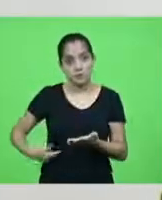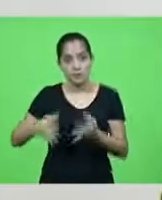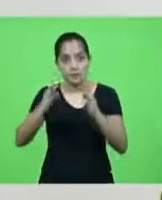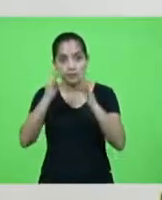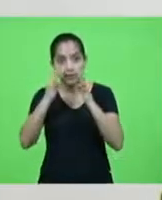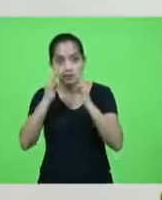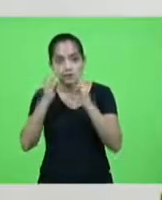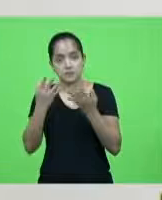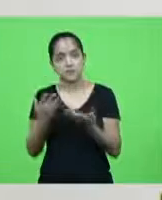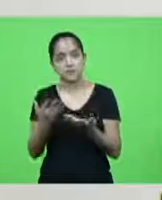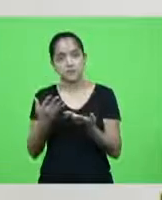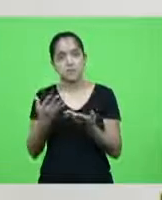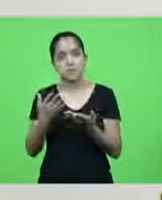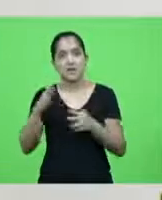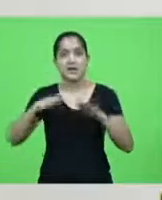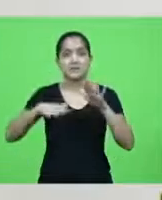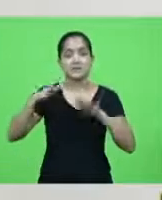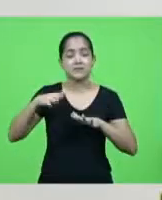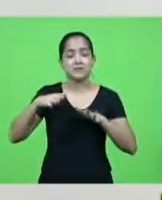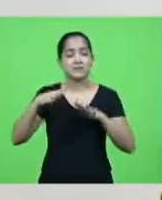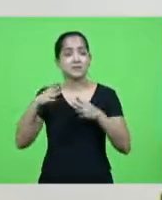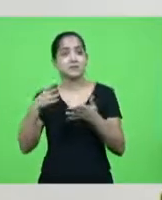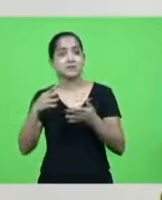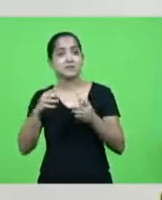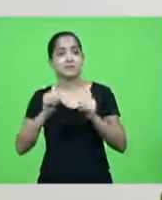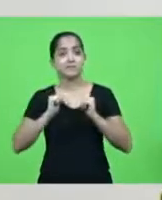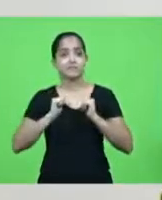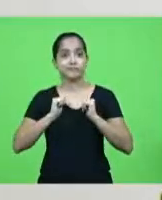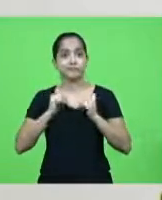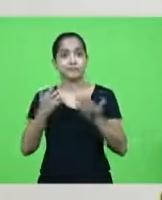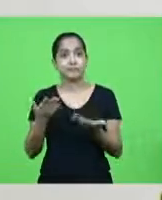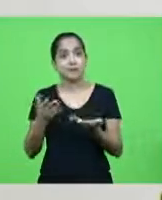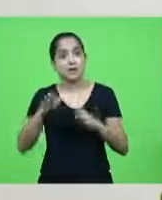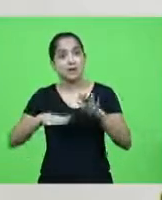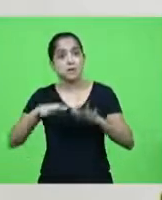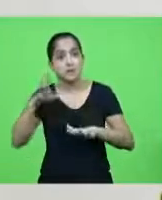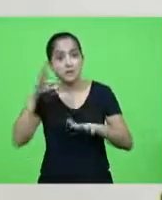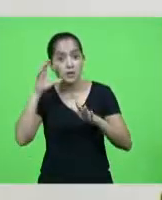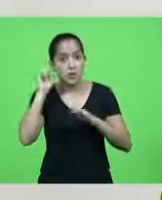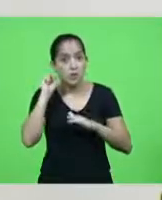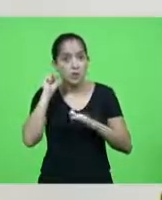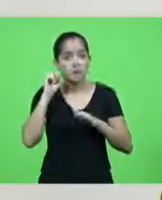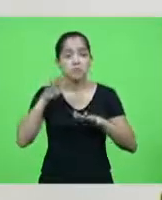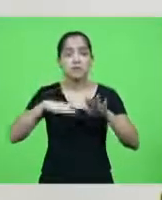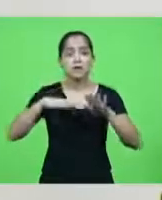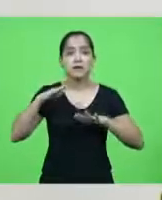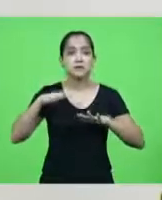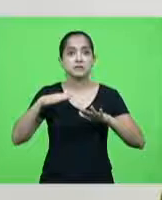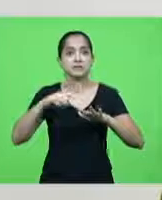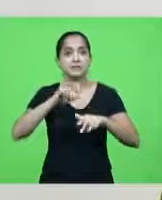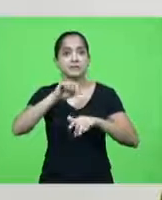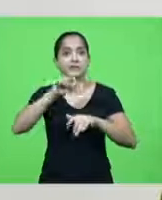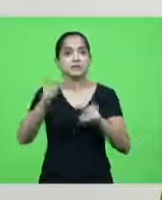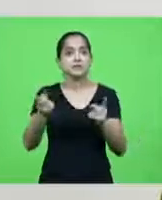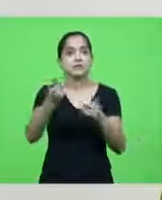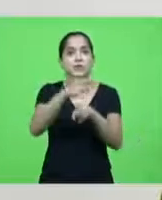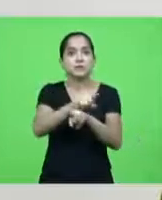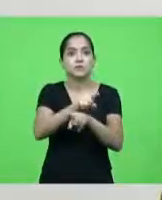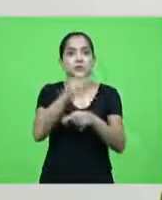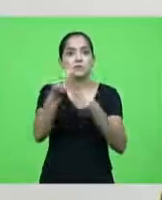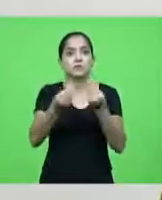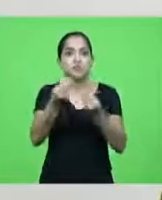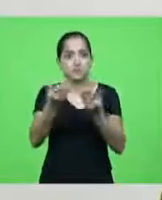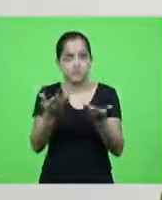mercador às vezes faz ainda ele ouve a gente mas faz o contrário sabe como